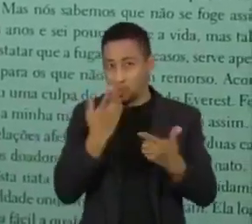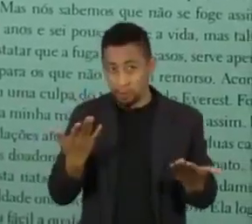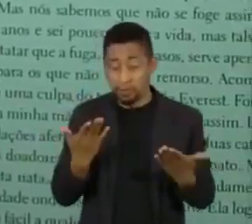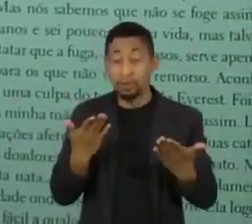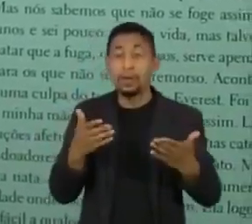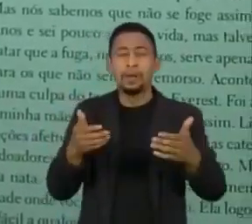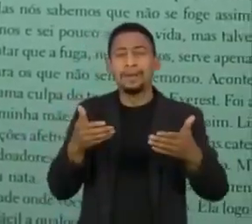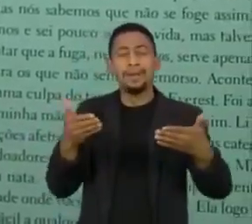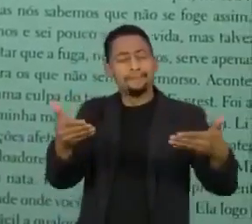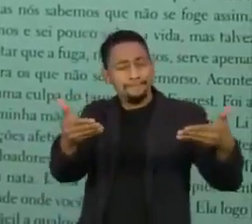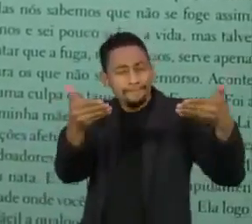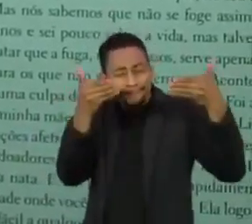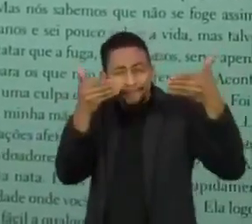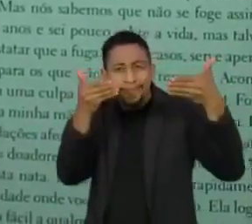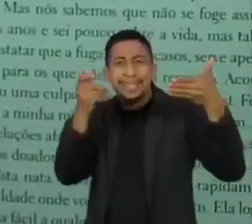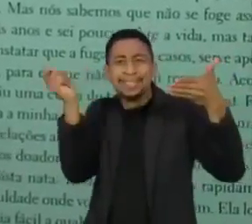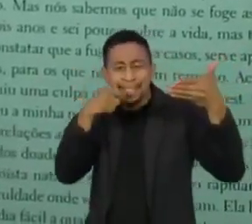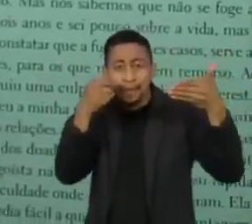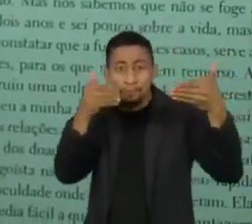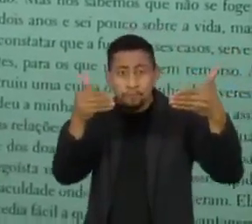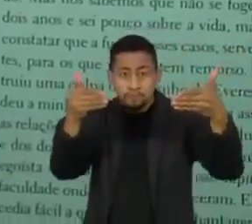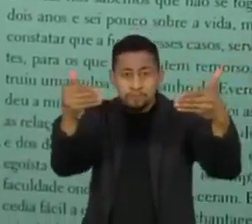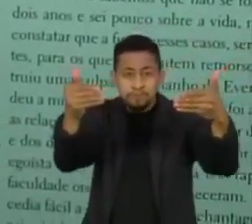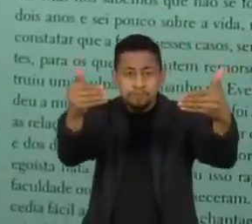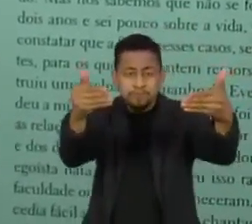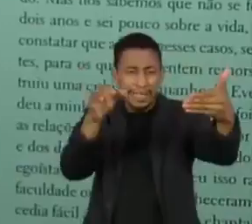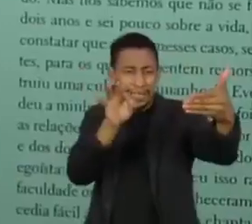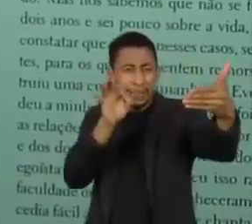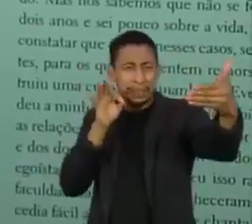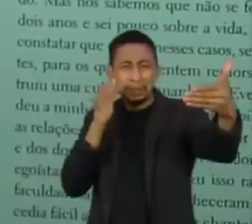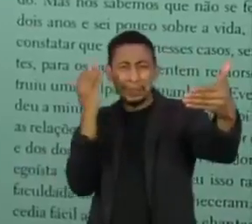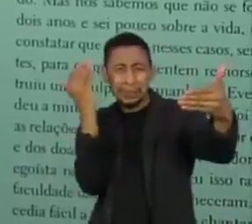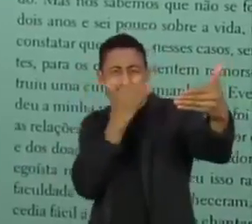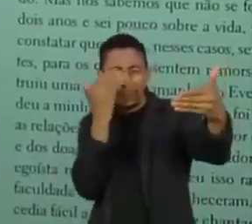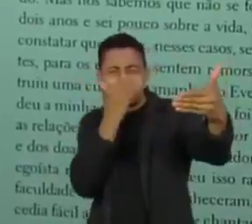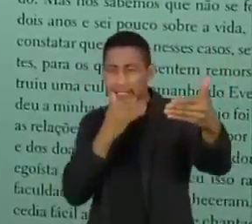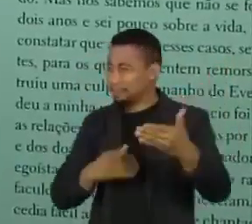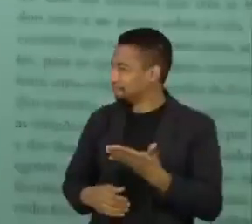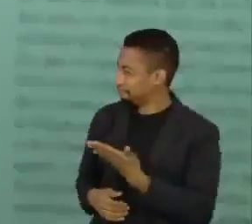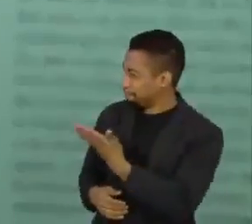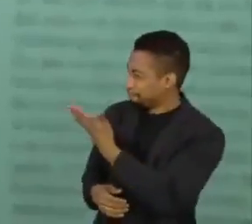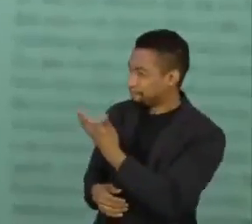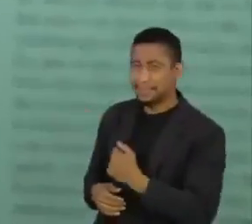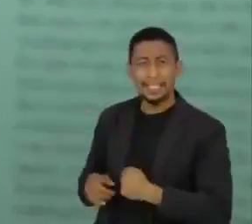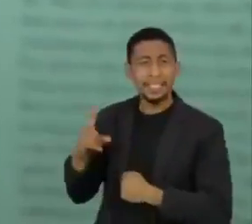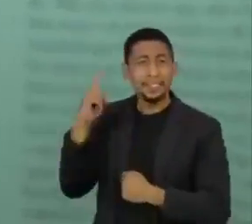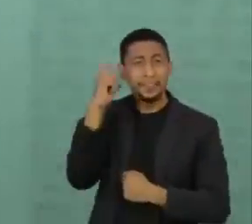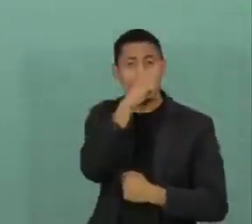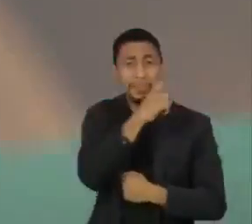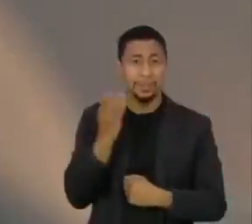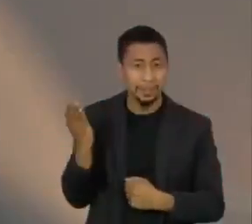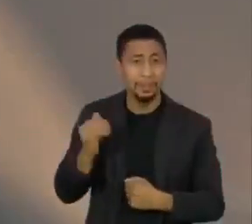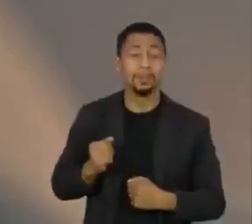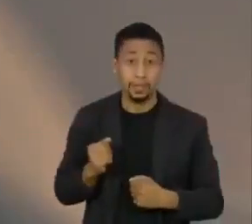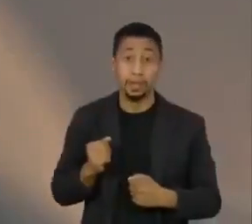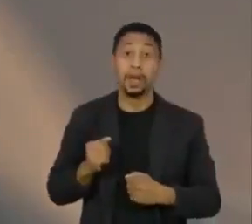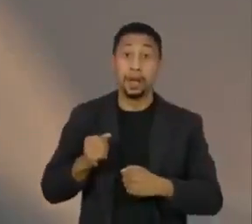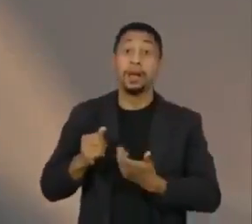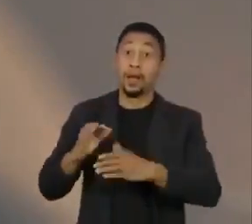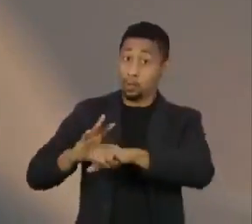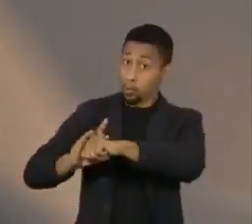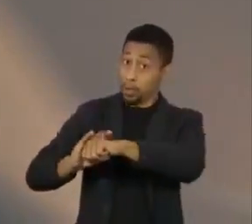é fácil. Quem apresenta miopia tem dificuldade para enxergar de longe. A doença pode ser